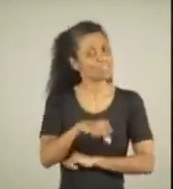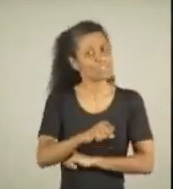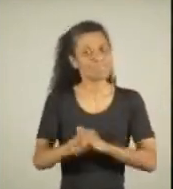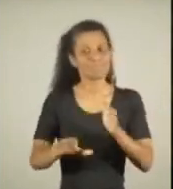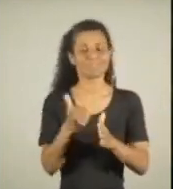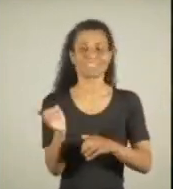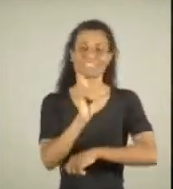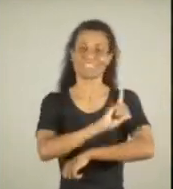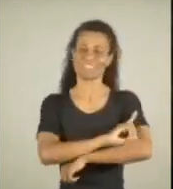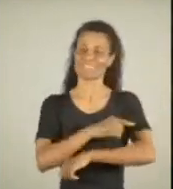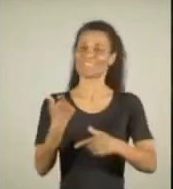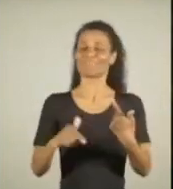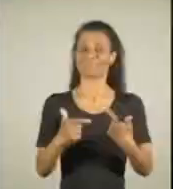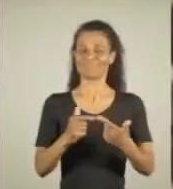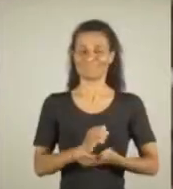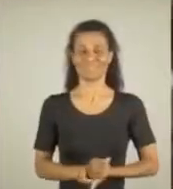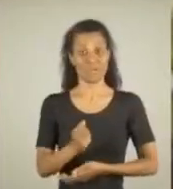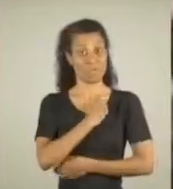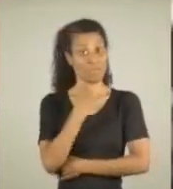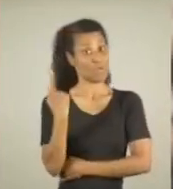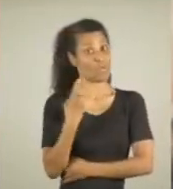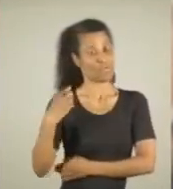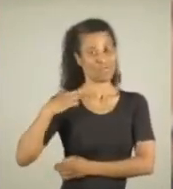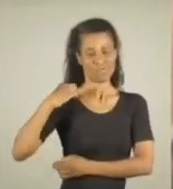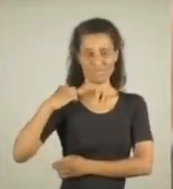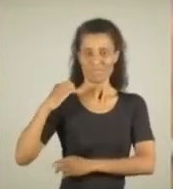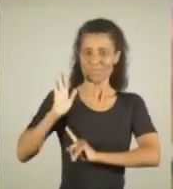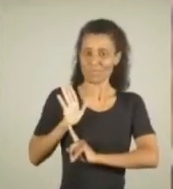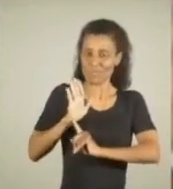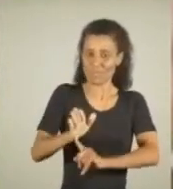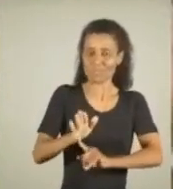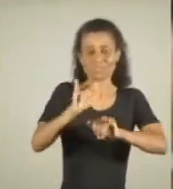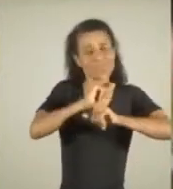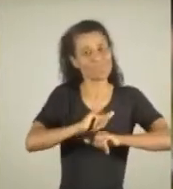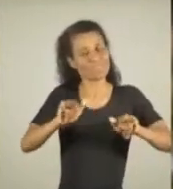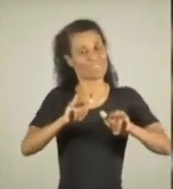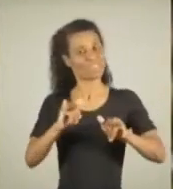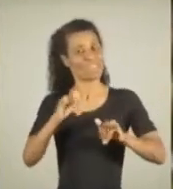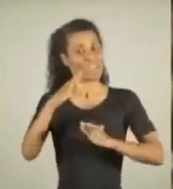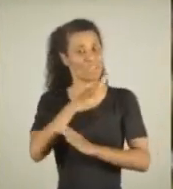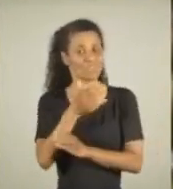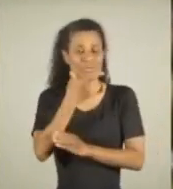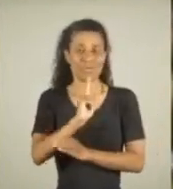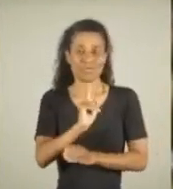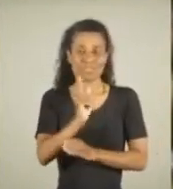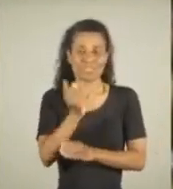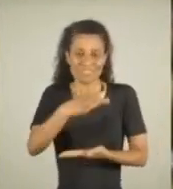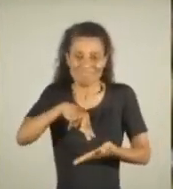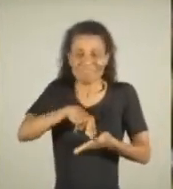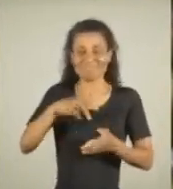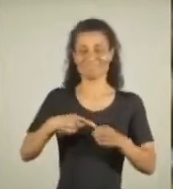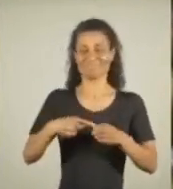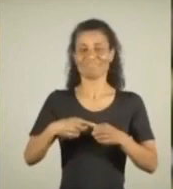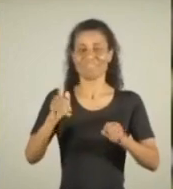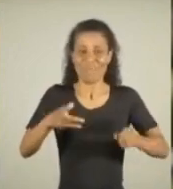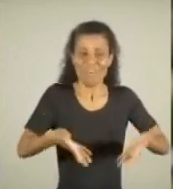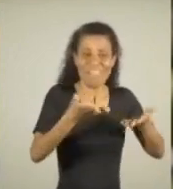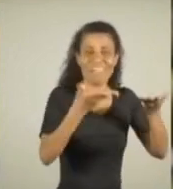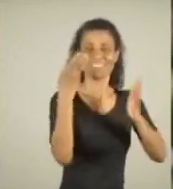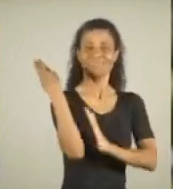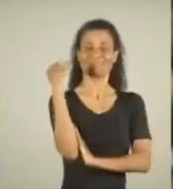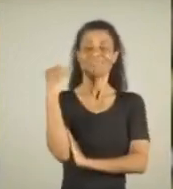acontecer já no primeiro dia do nosso governo. Melo é o único candidato que apresentou um programa emergencial para rearguer a cidade.